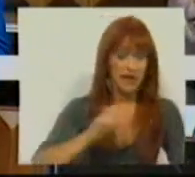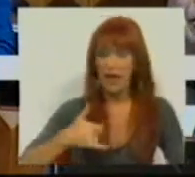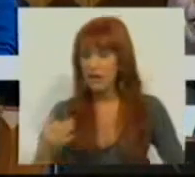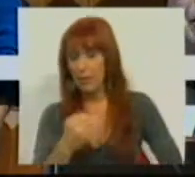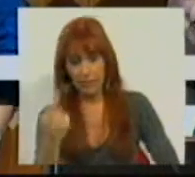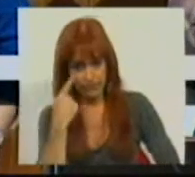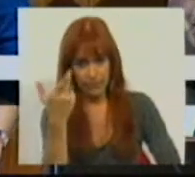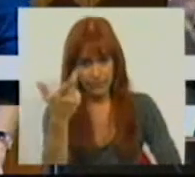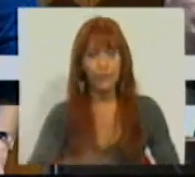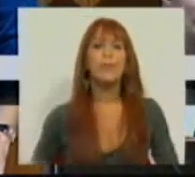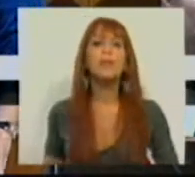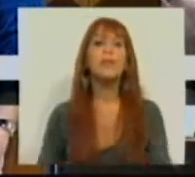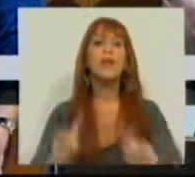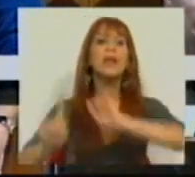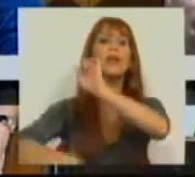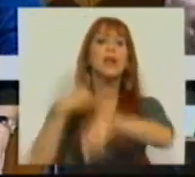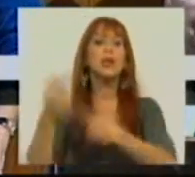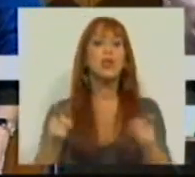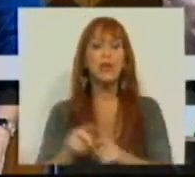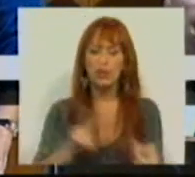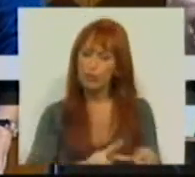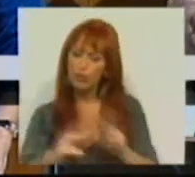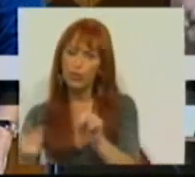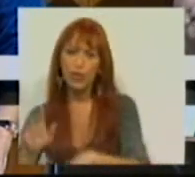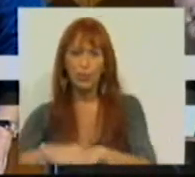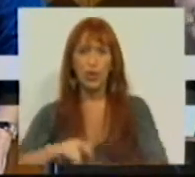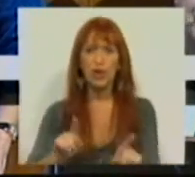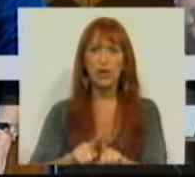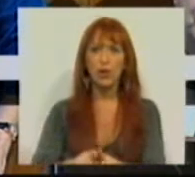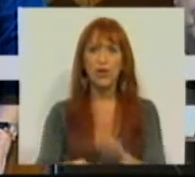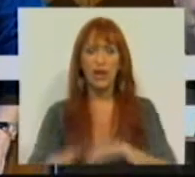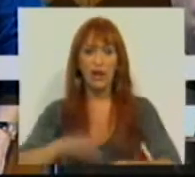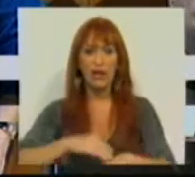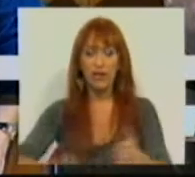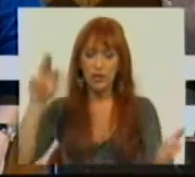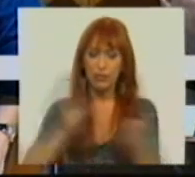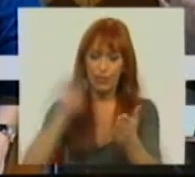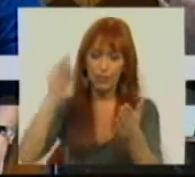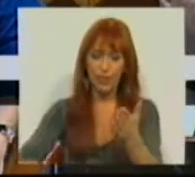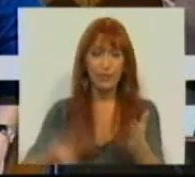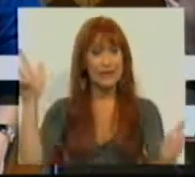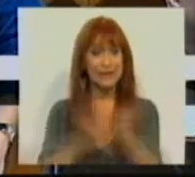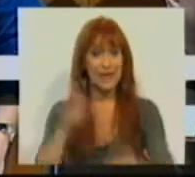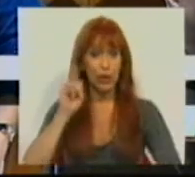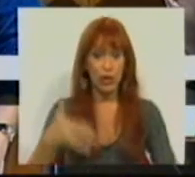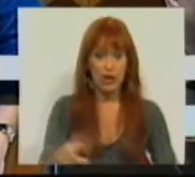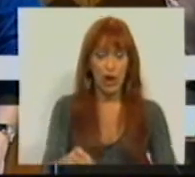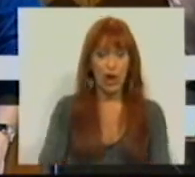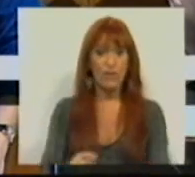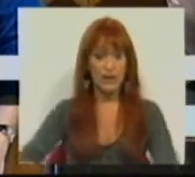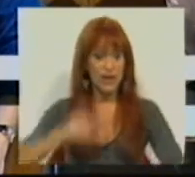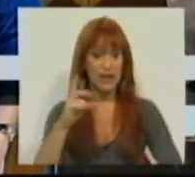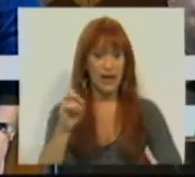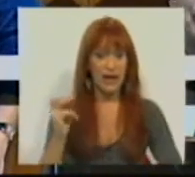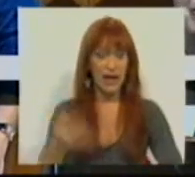CDS-PP. Depois de retificada pela Declaração de Retificação 19 deste ano, 60 dias